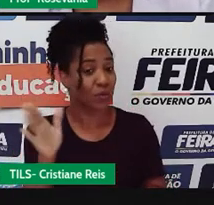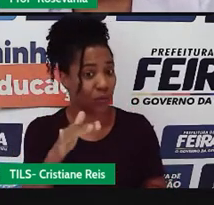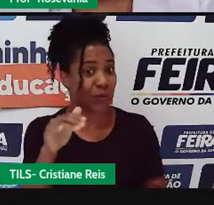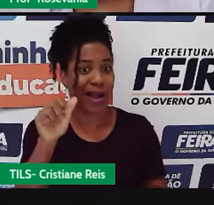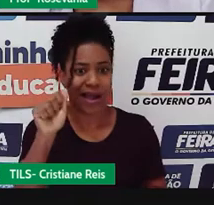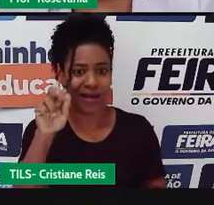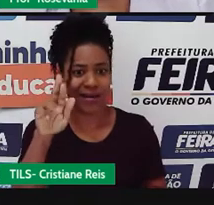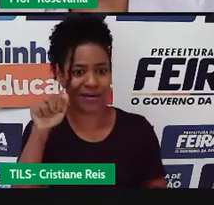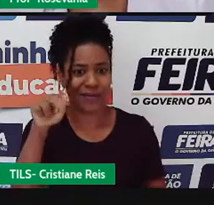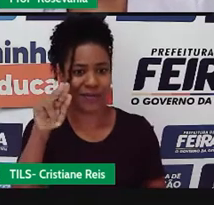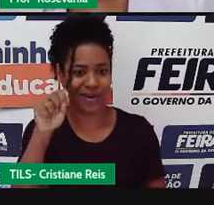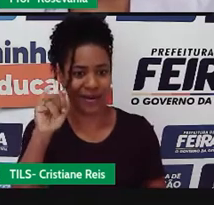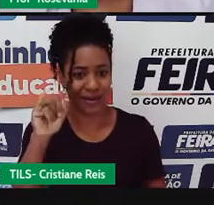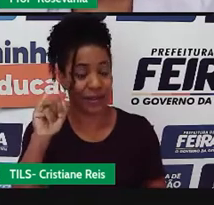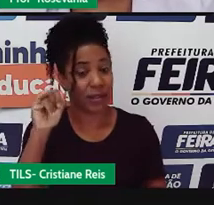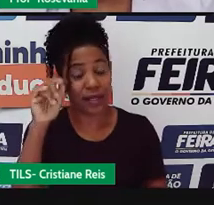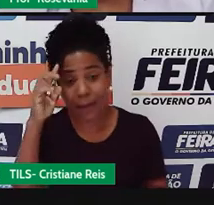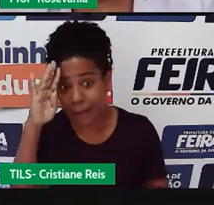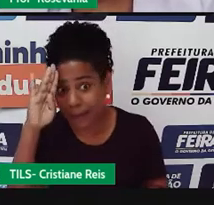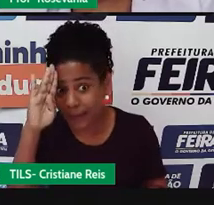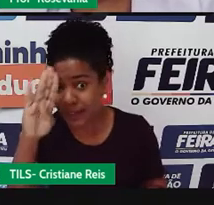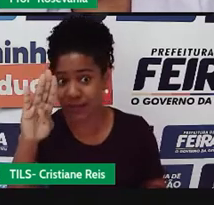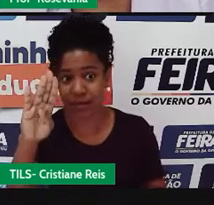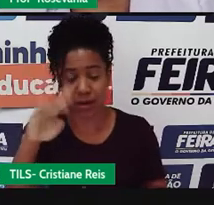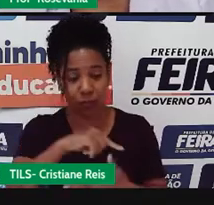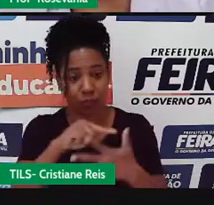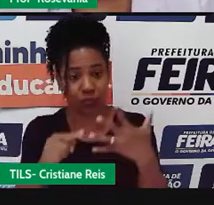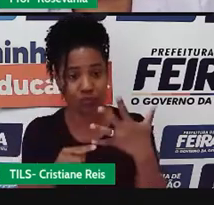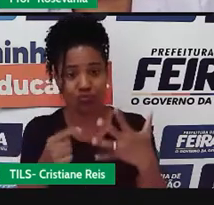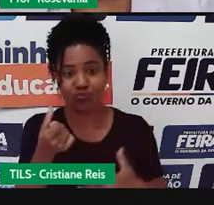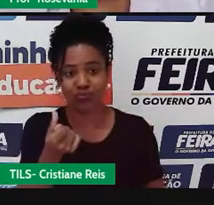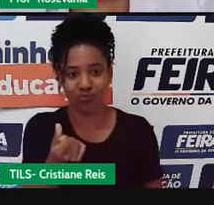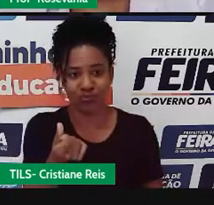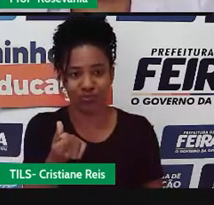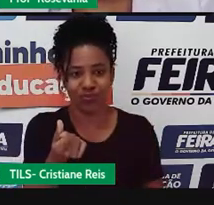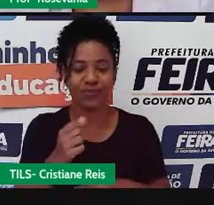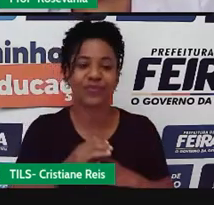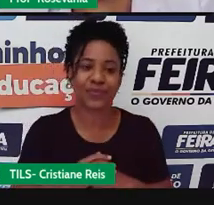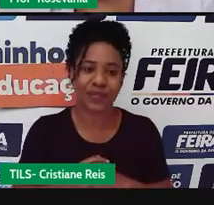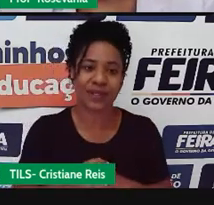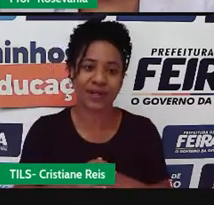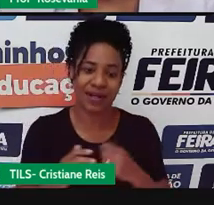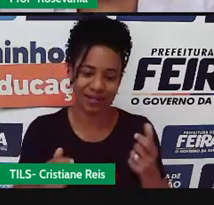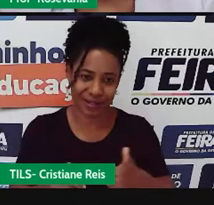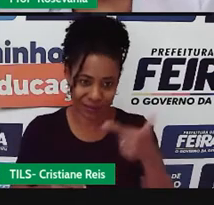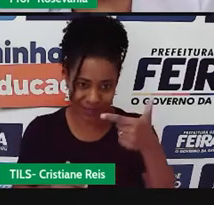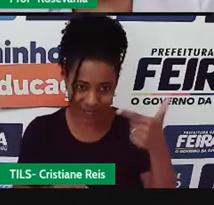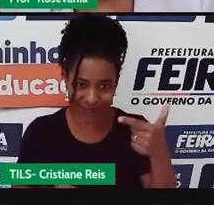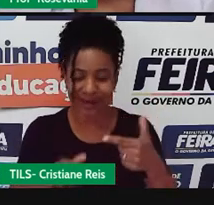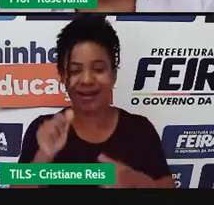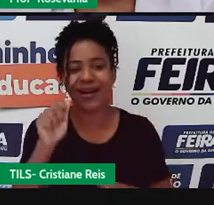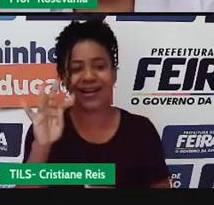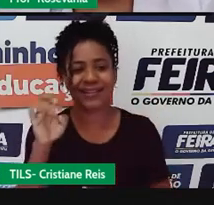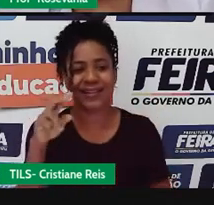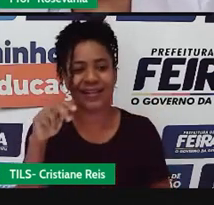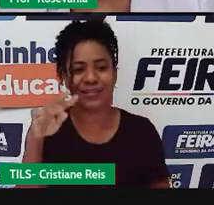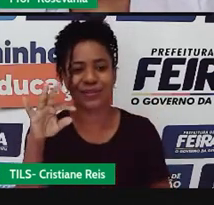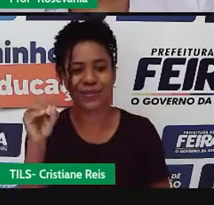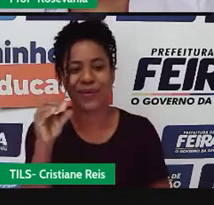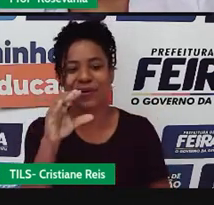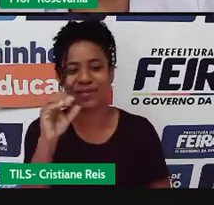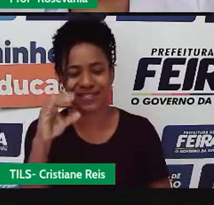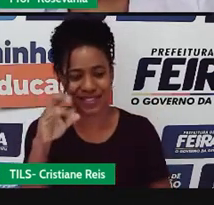bacias principais. E as bacias secundárias, Atlântico Nordeste Ocidental, Atlântico Nordeste Oriental,